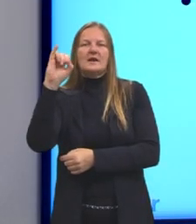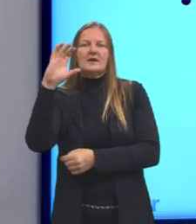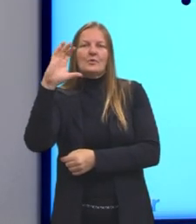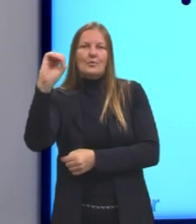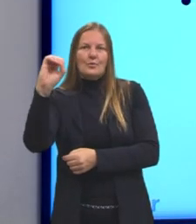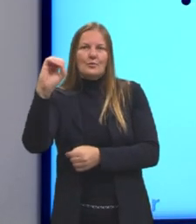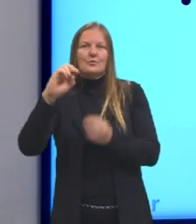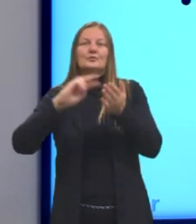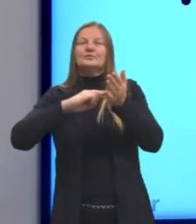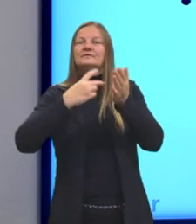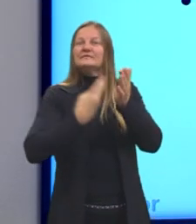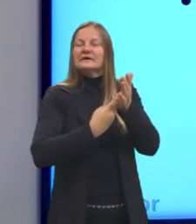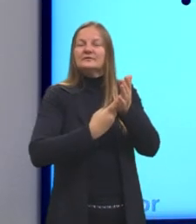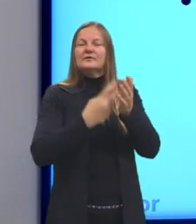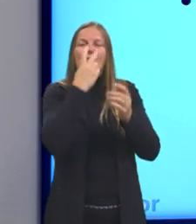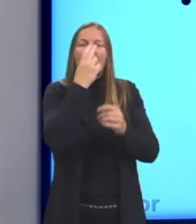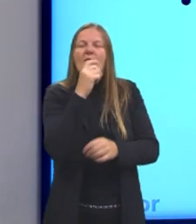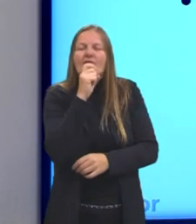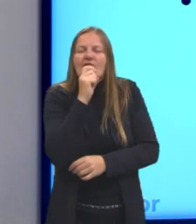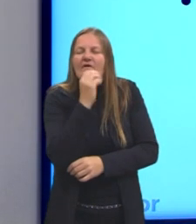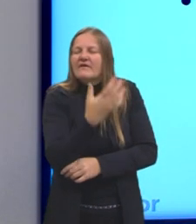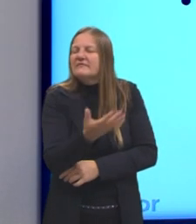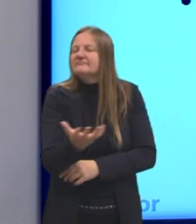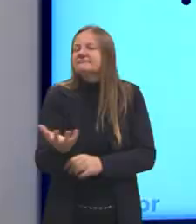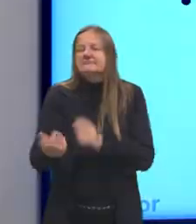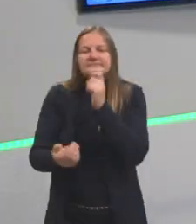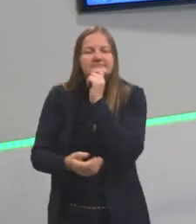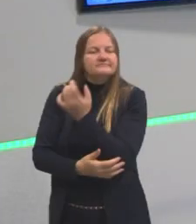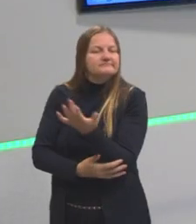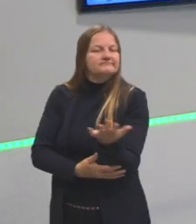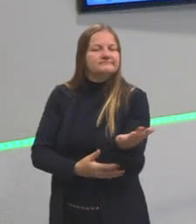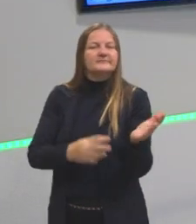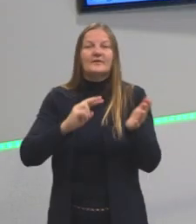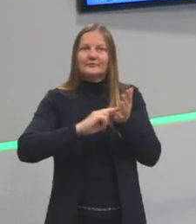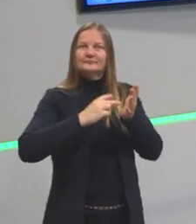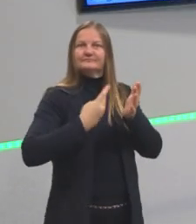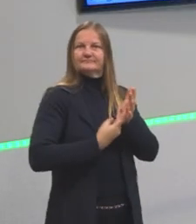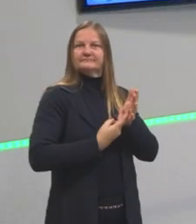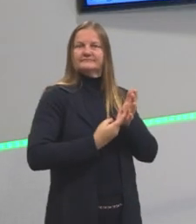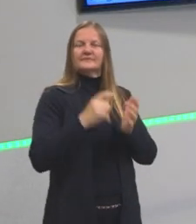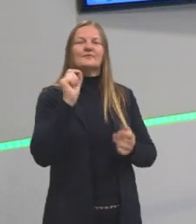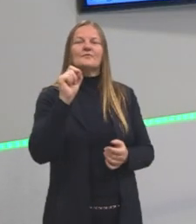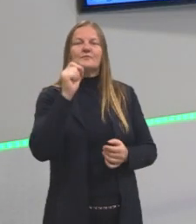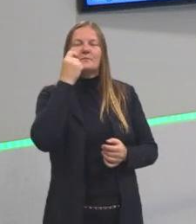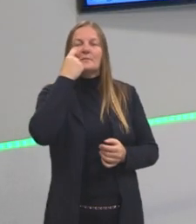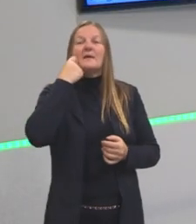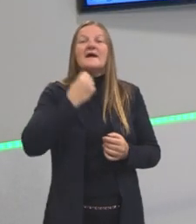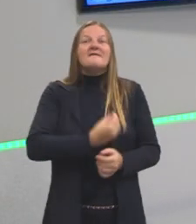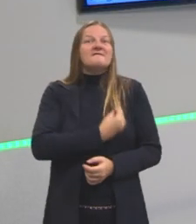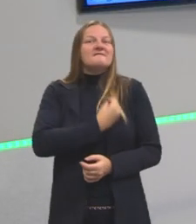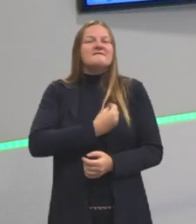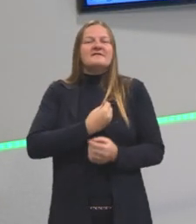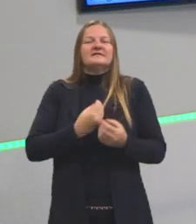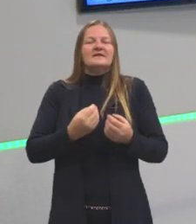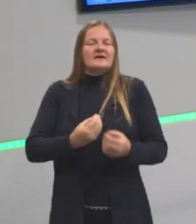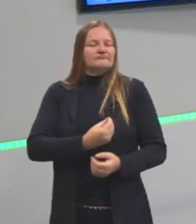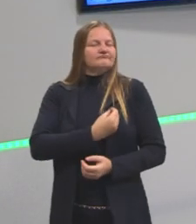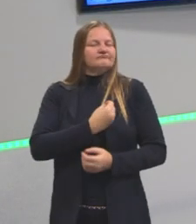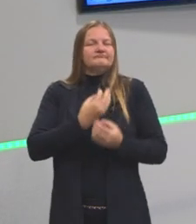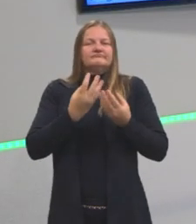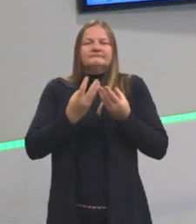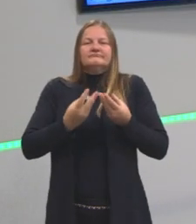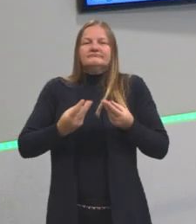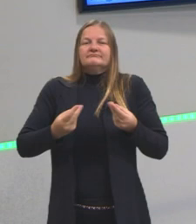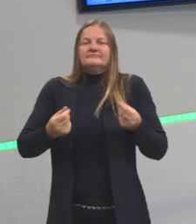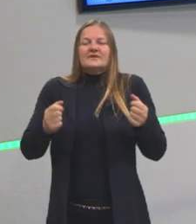palavra, bucolismo. Bucólico, por quê? Eu traduzo essa questão do bucolismo como viver em harmonia com a natureza.